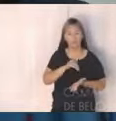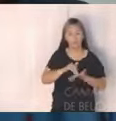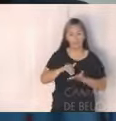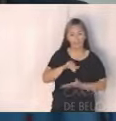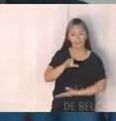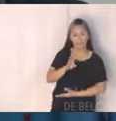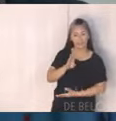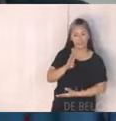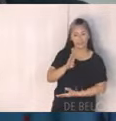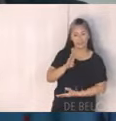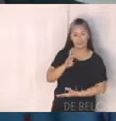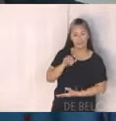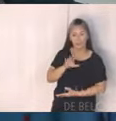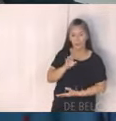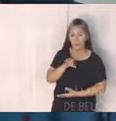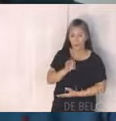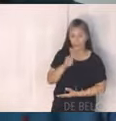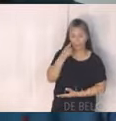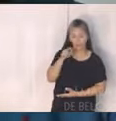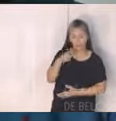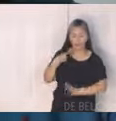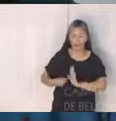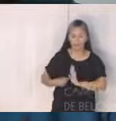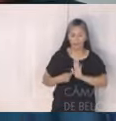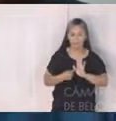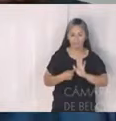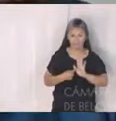Por gentileza, Bruno, você que vai fazer a apresentação, não é isso?